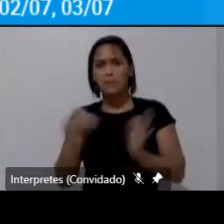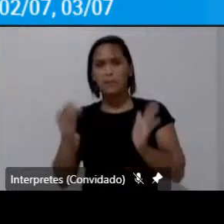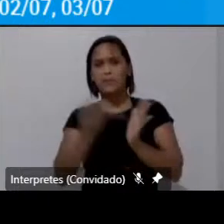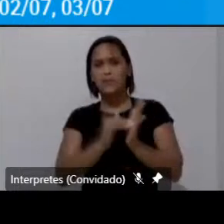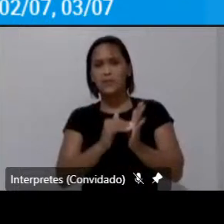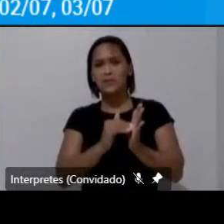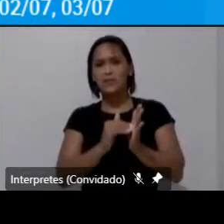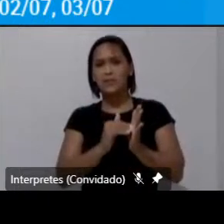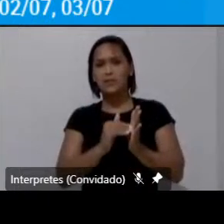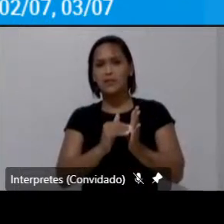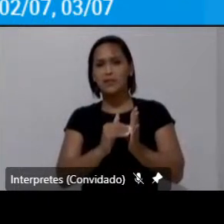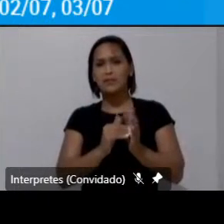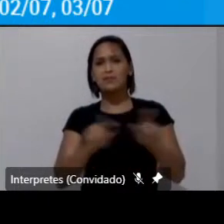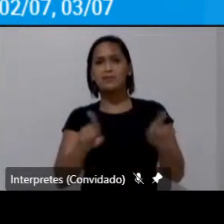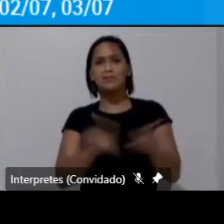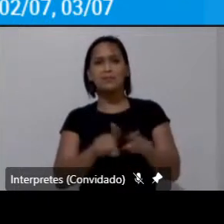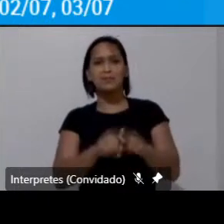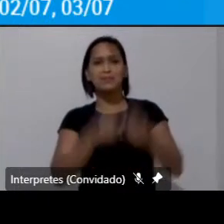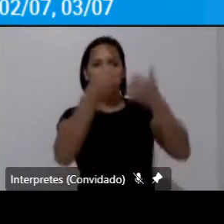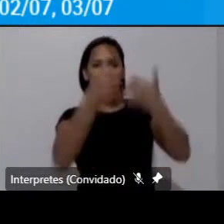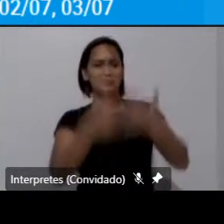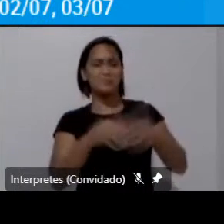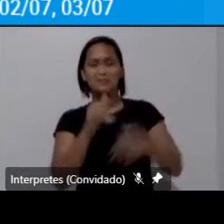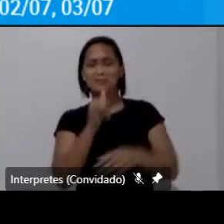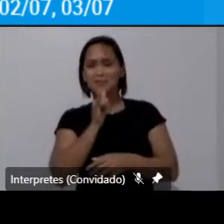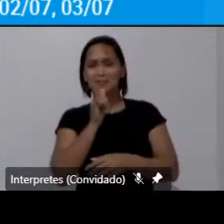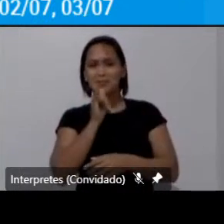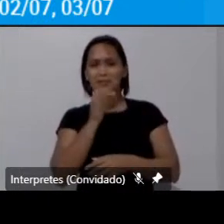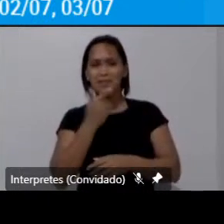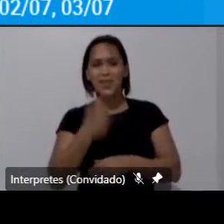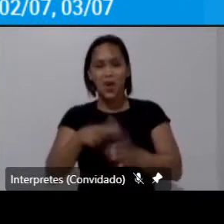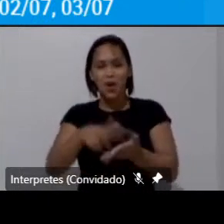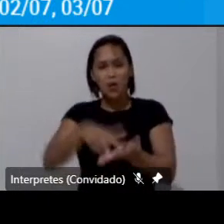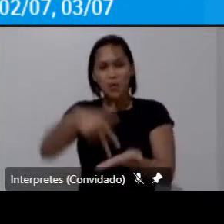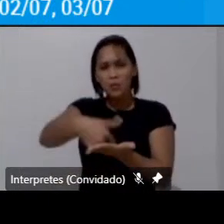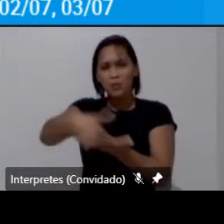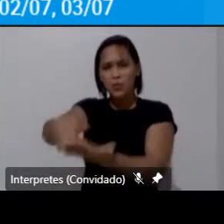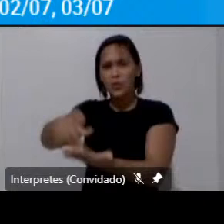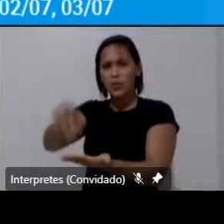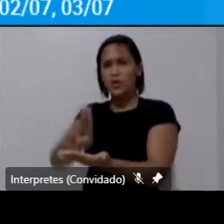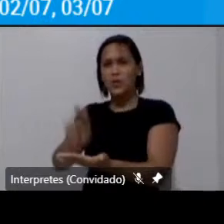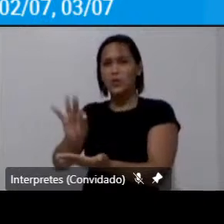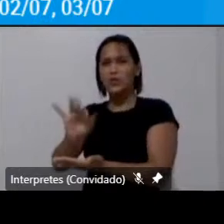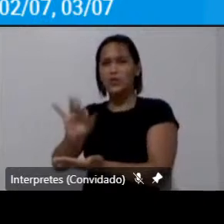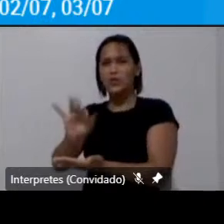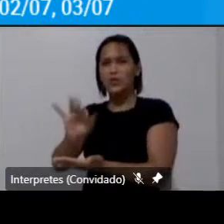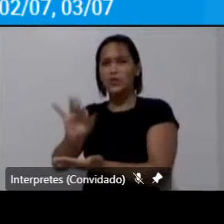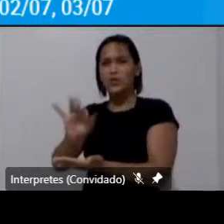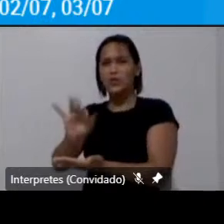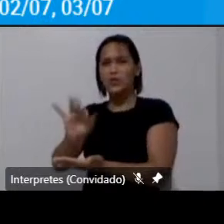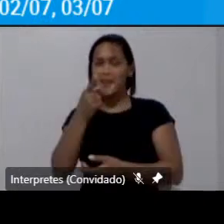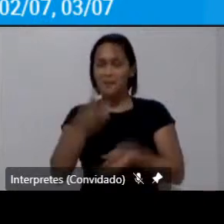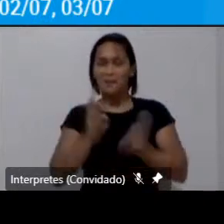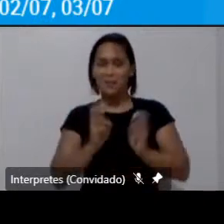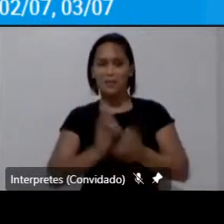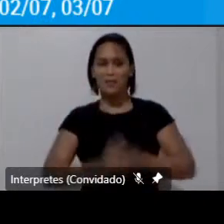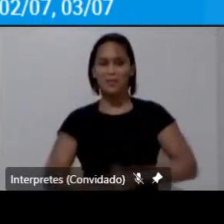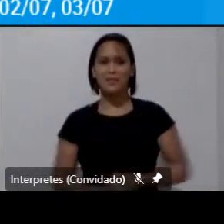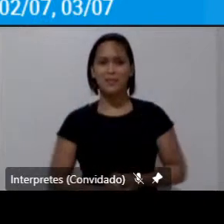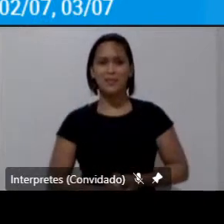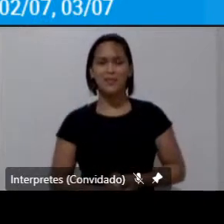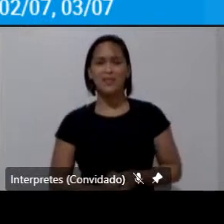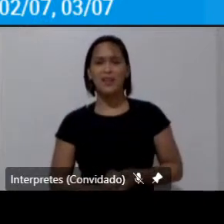por exemplo com leito de UTI ou seja a